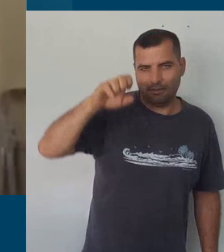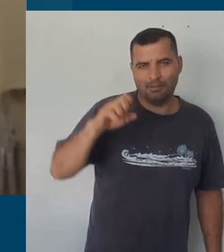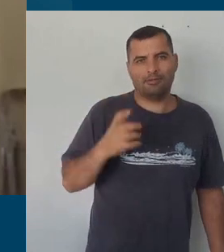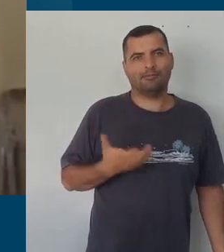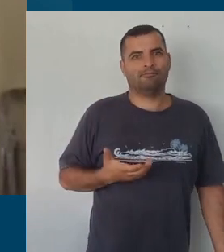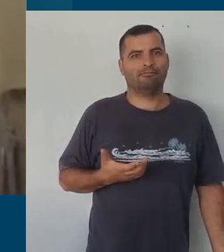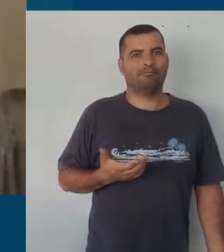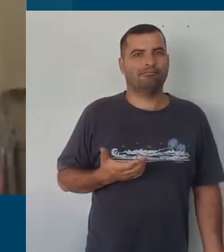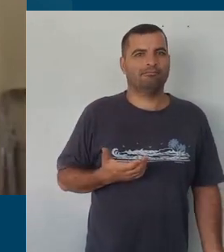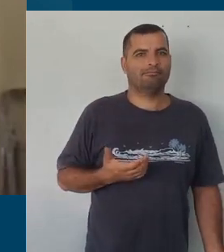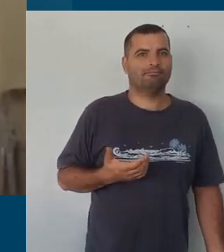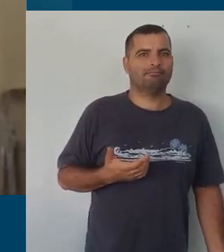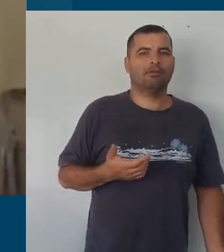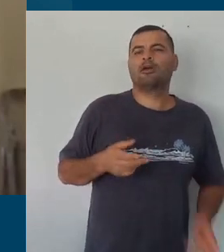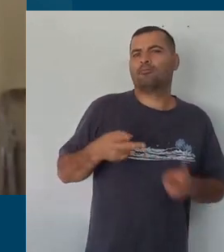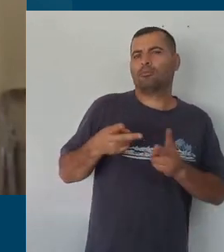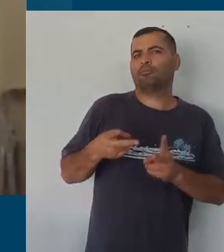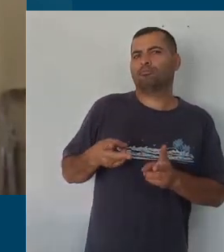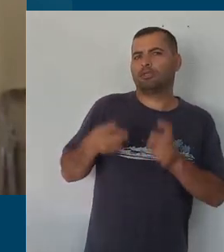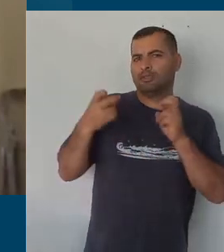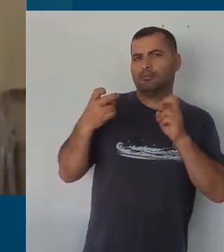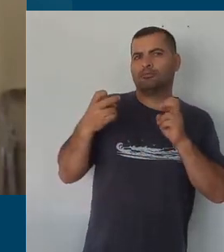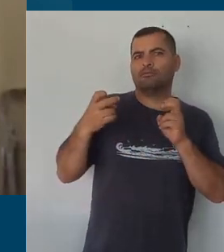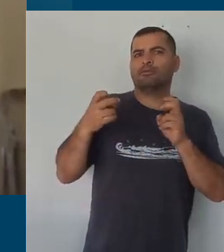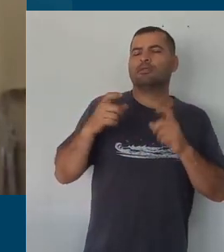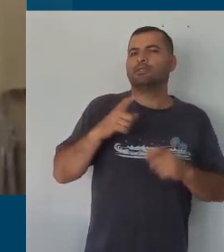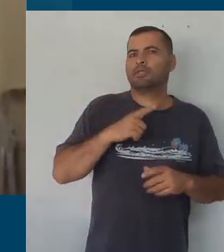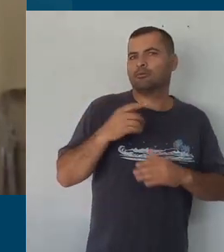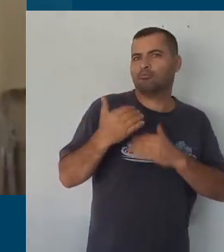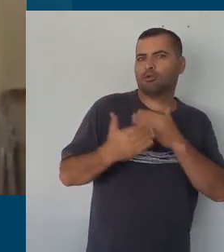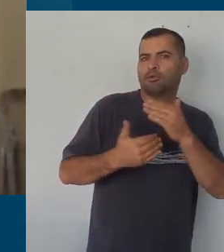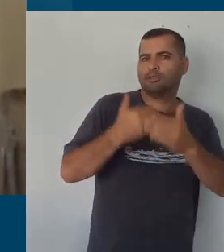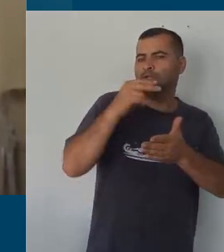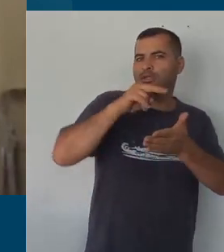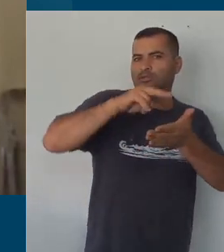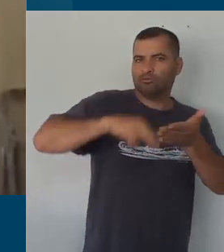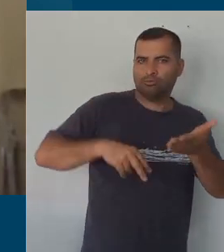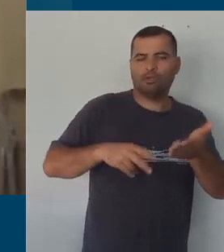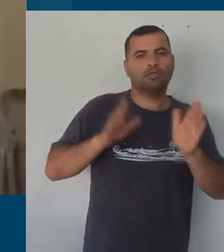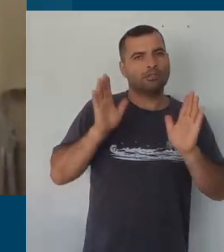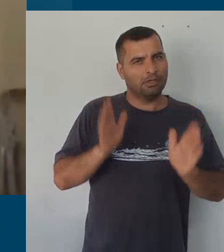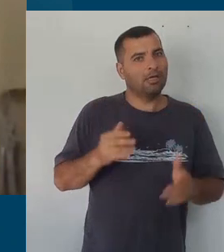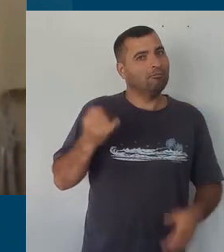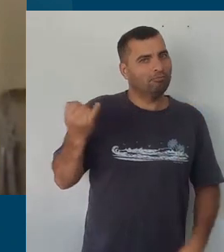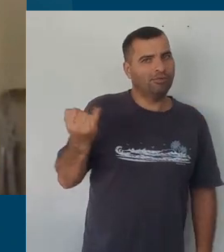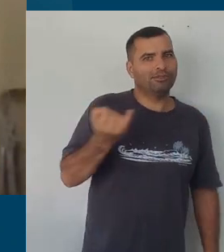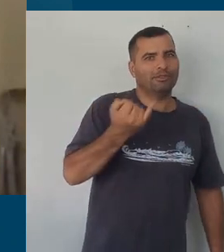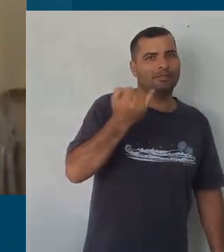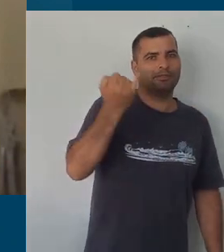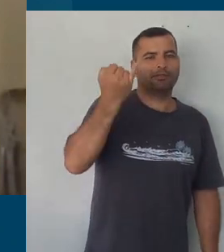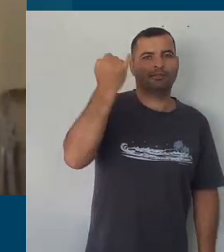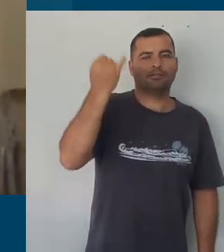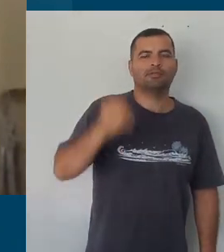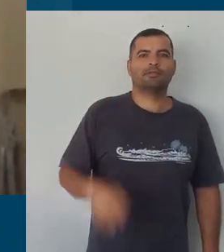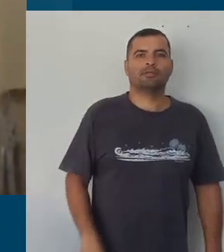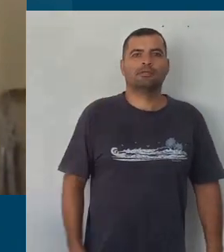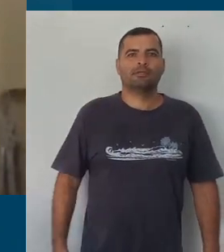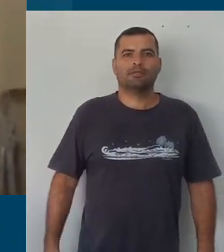enxergamos bastante desse processo na leitura que estamos fazendo, isso é importante, né? Bom,